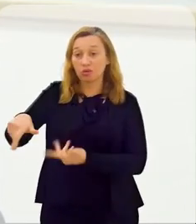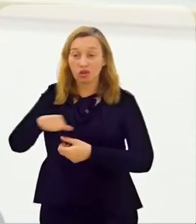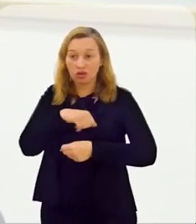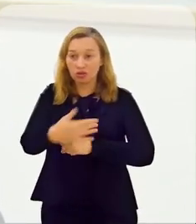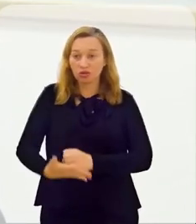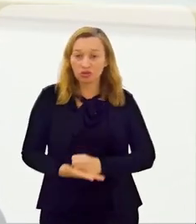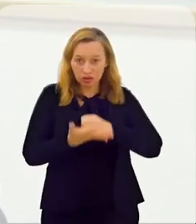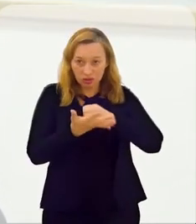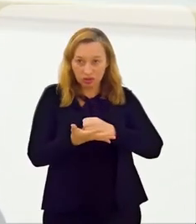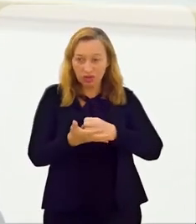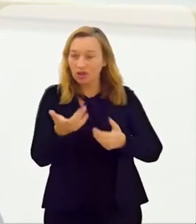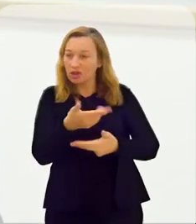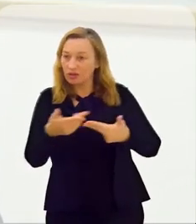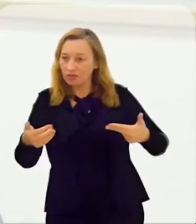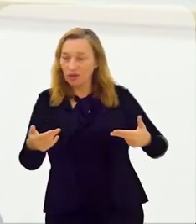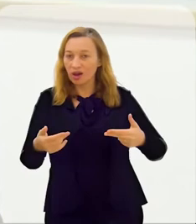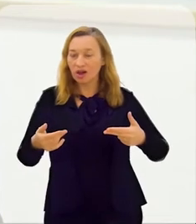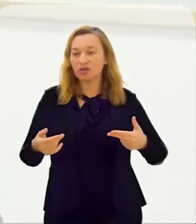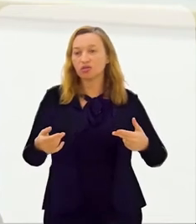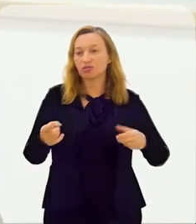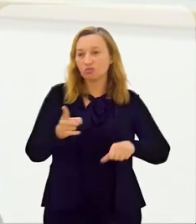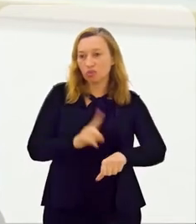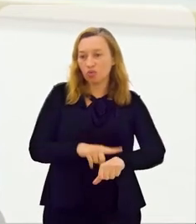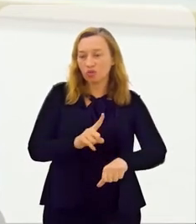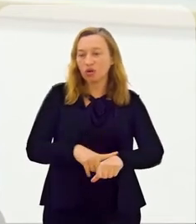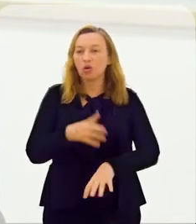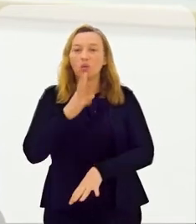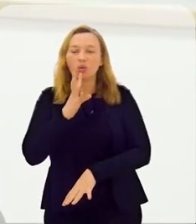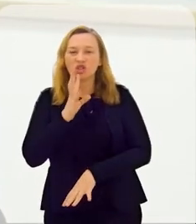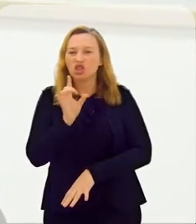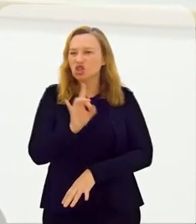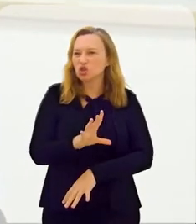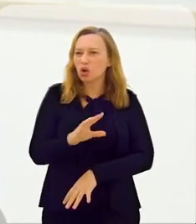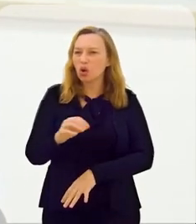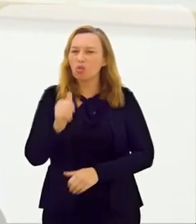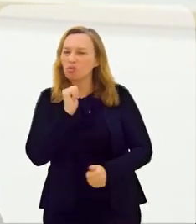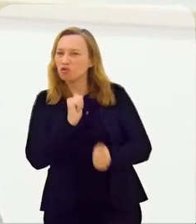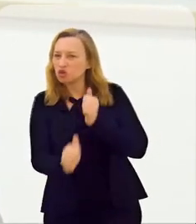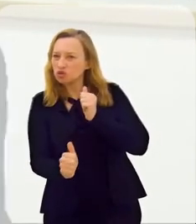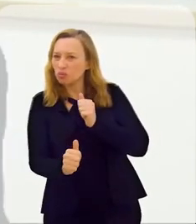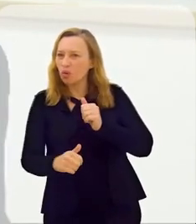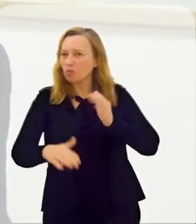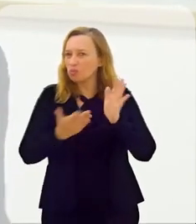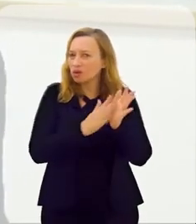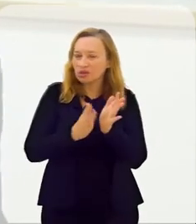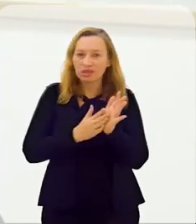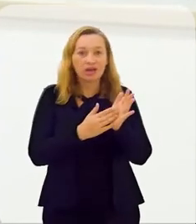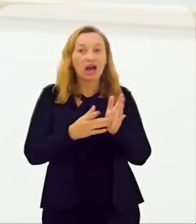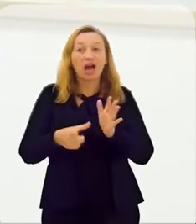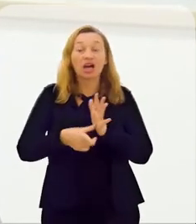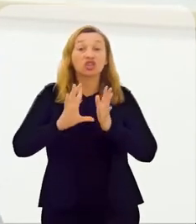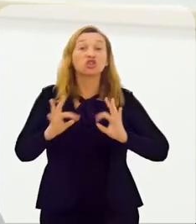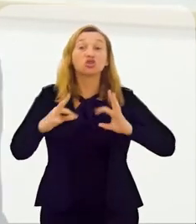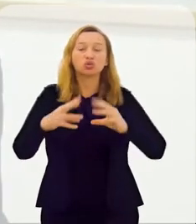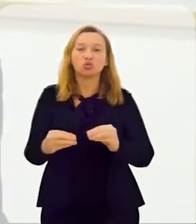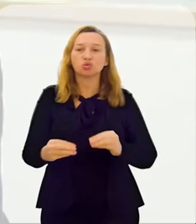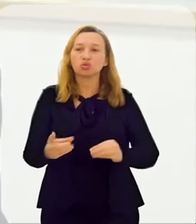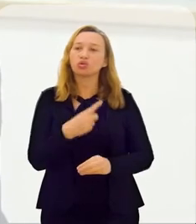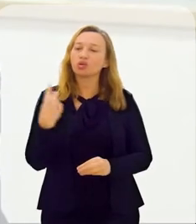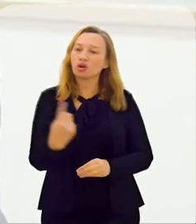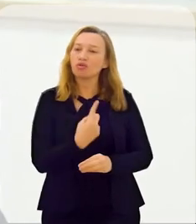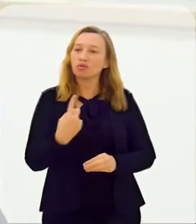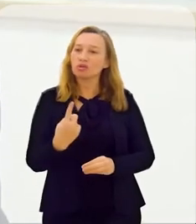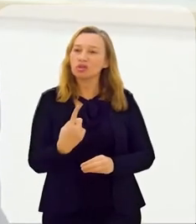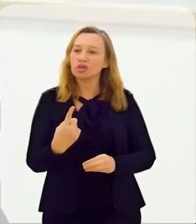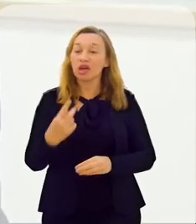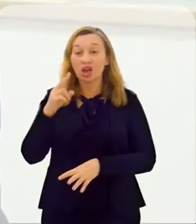sustentabilidade. em vários aspectos. Em vez de conhecer o Brasil apenas pelo futebol, pelo samba,